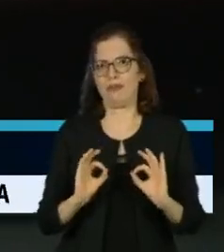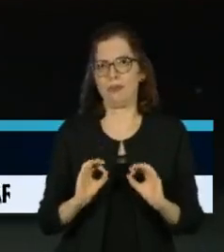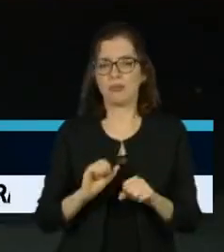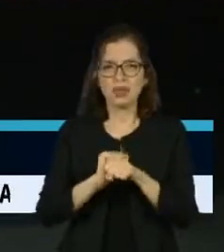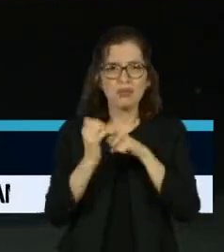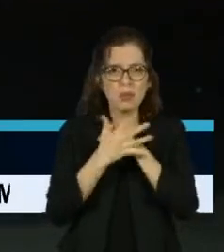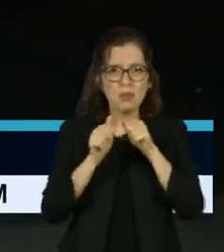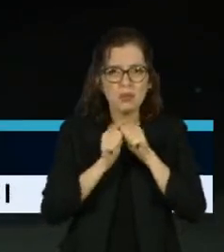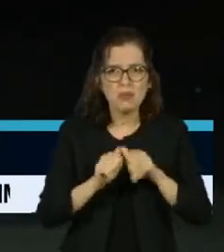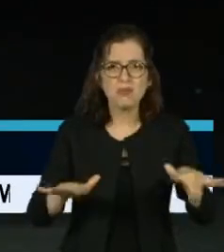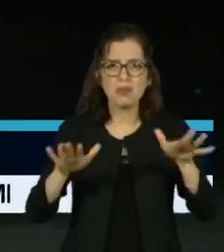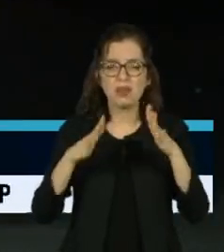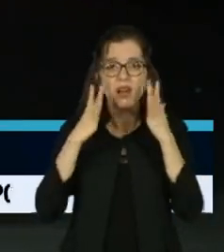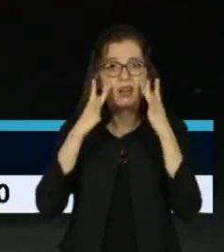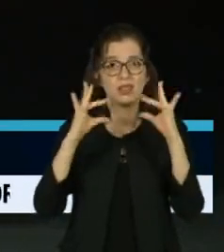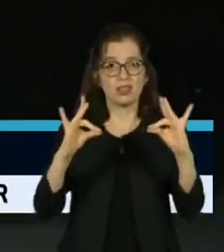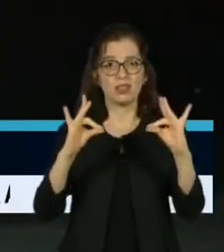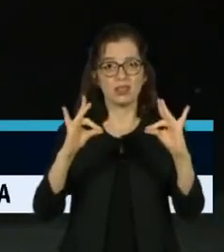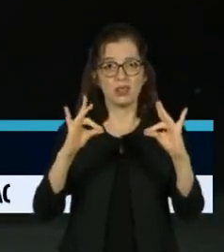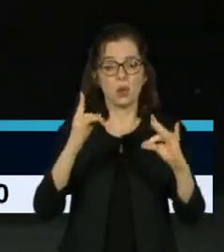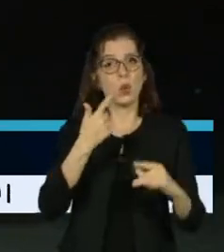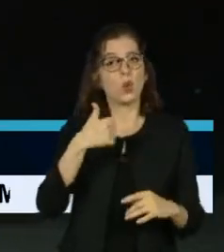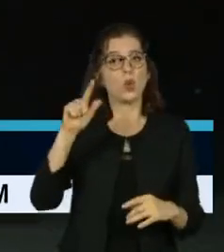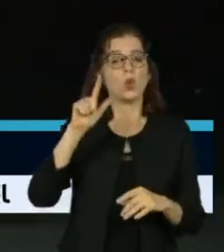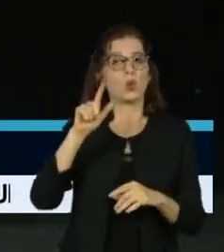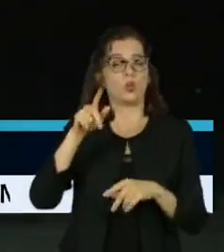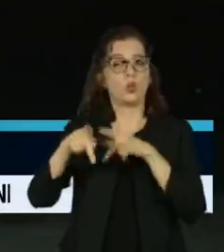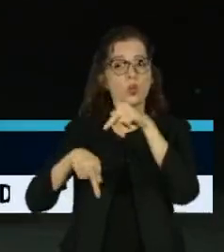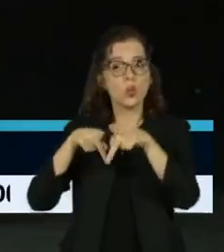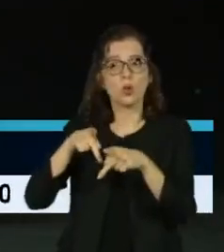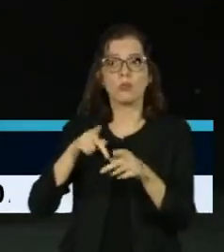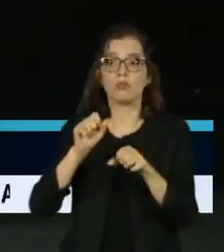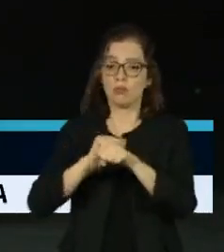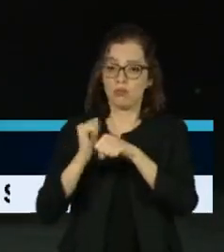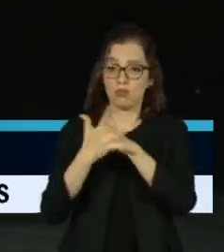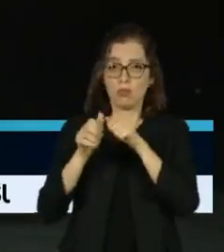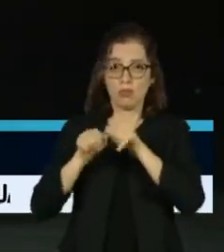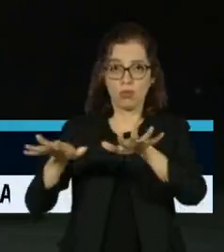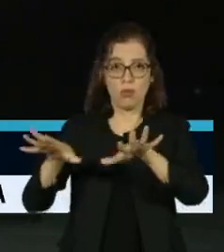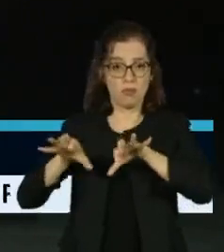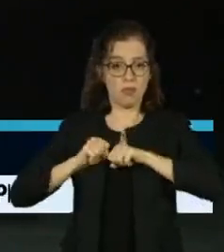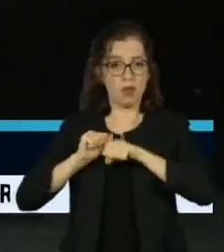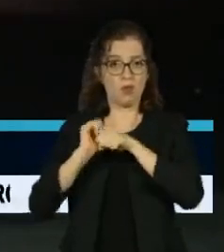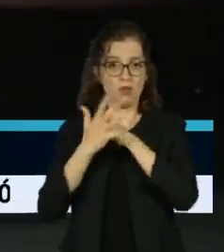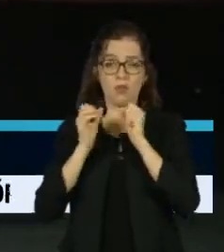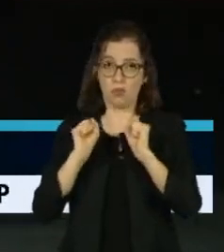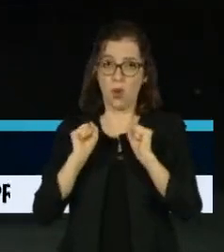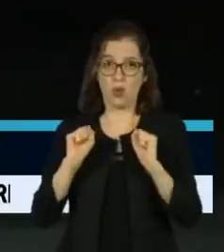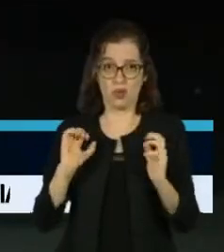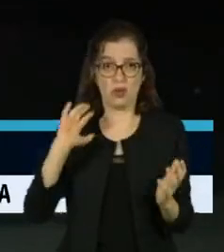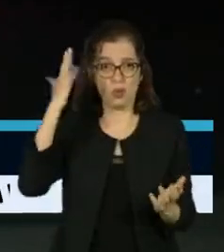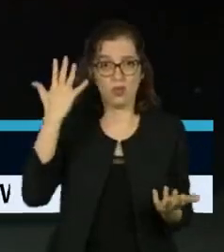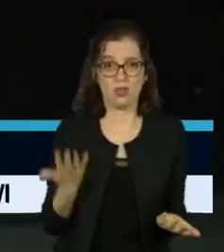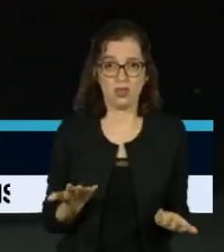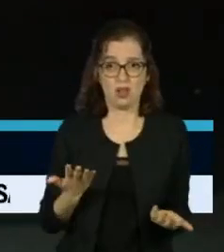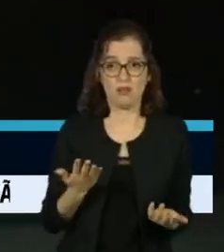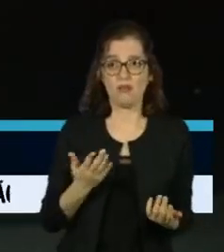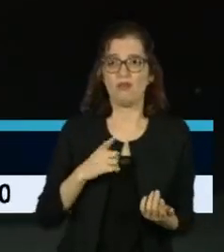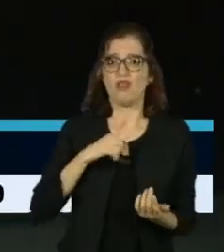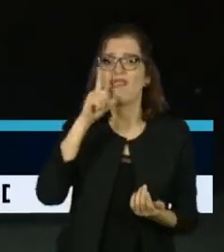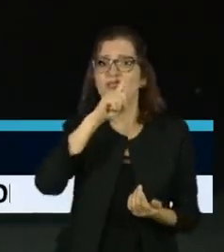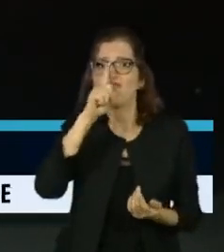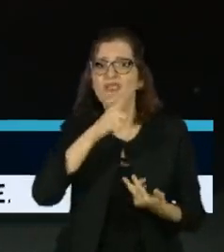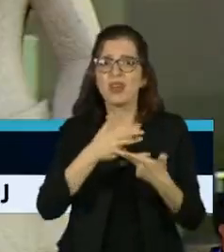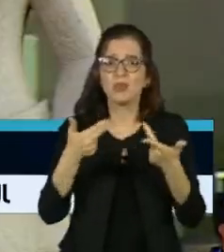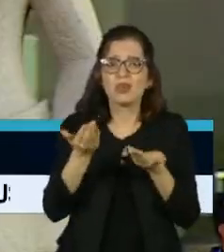contaminação de outros povos isolados. Além disso, demonstra falhas no plano de combate à Covid nas aldeias do